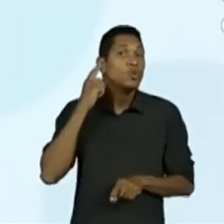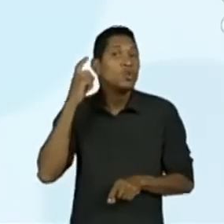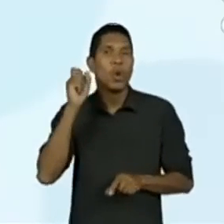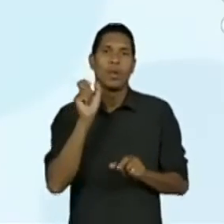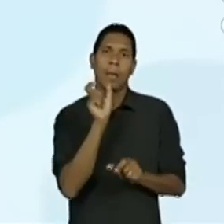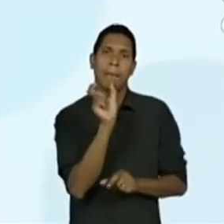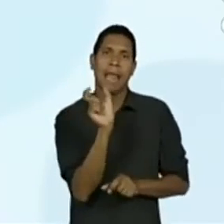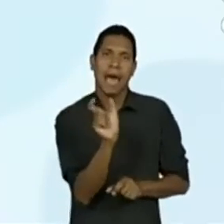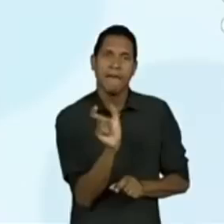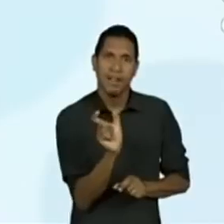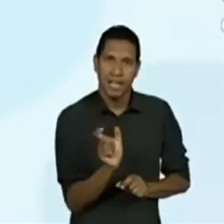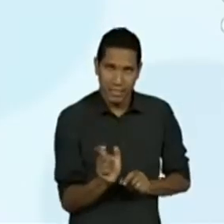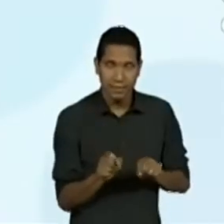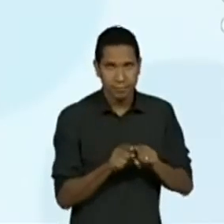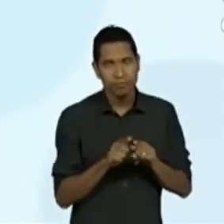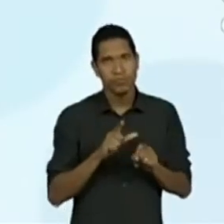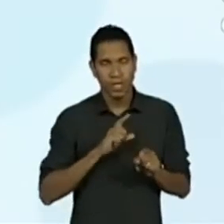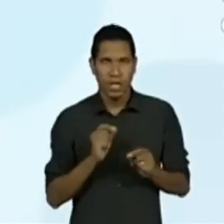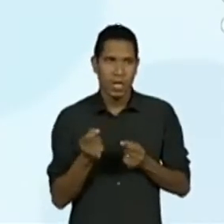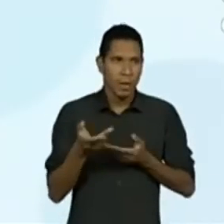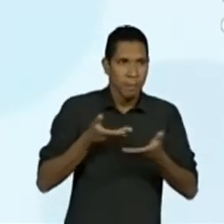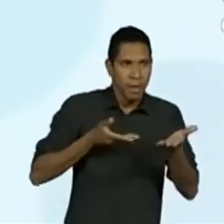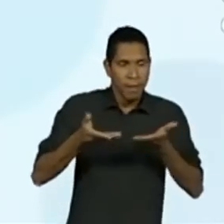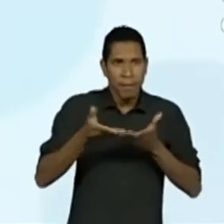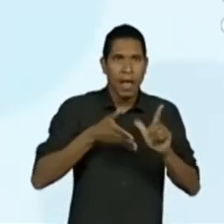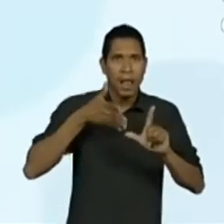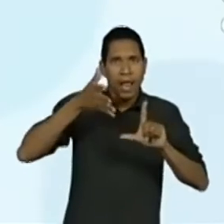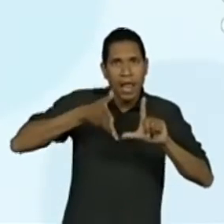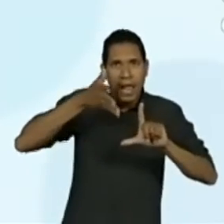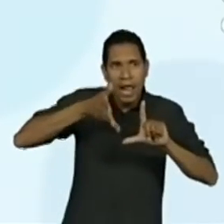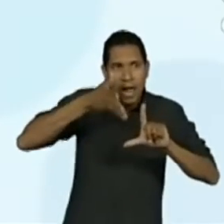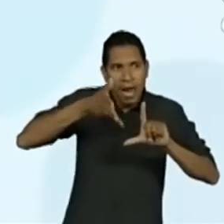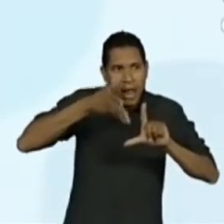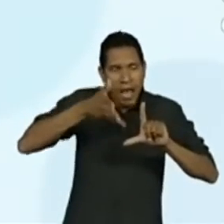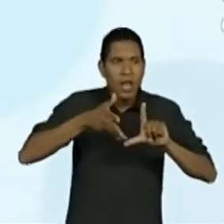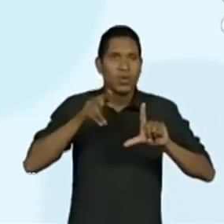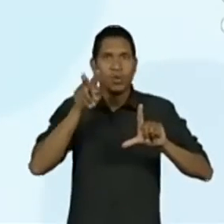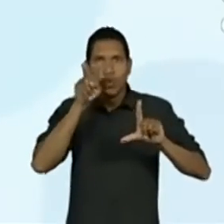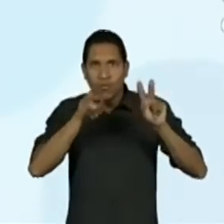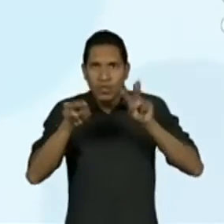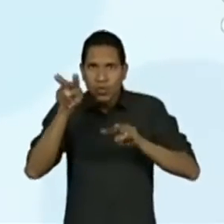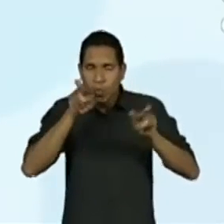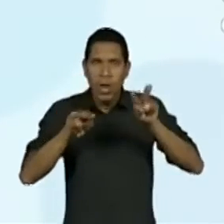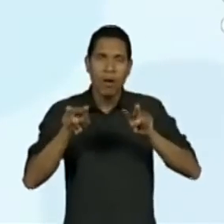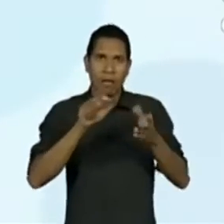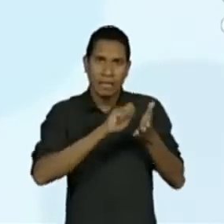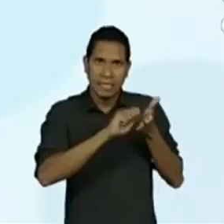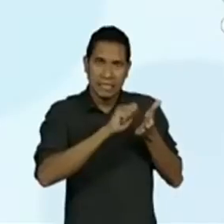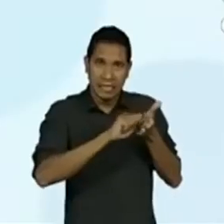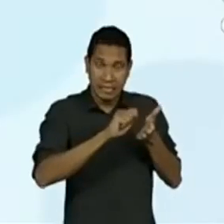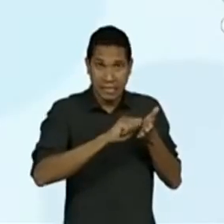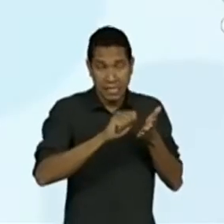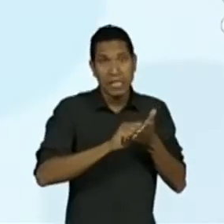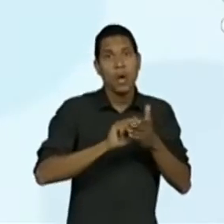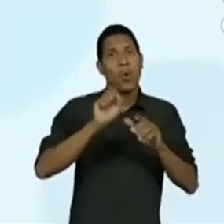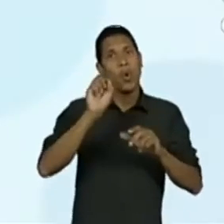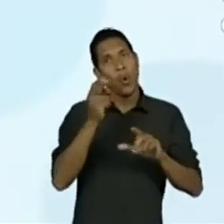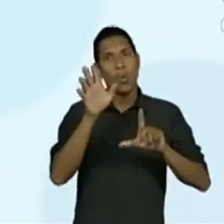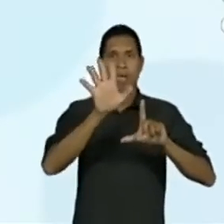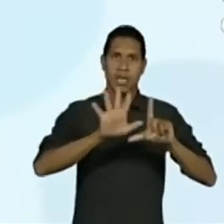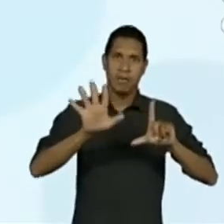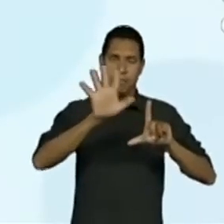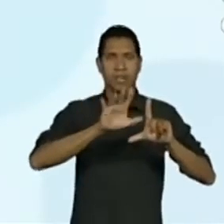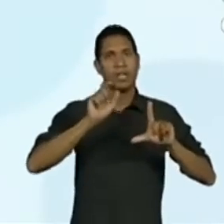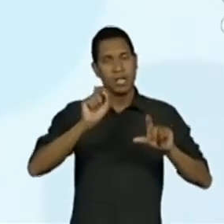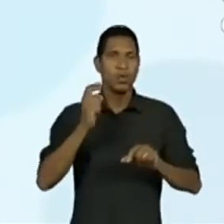com integração do verbal, a escrita, do visual, o que vemos dos recursos de imagem, e o